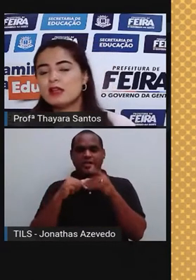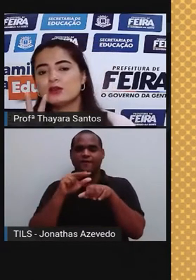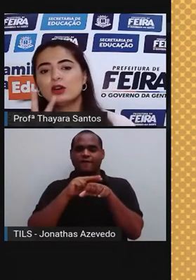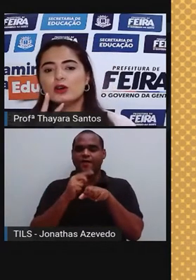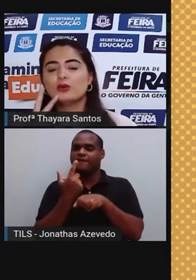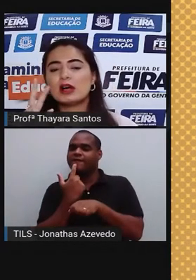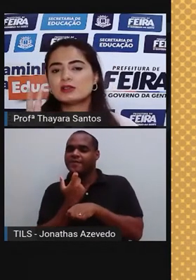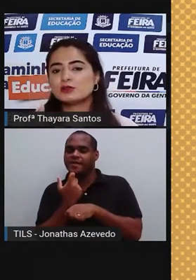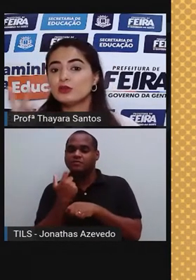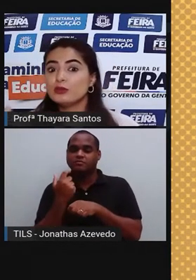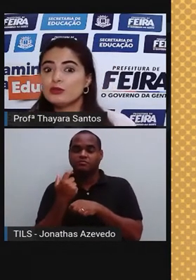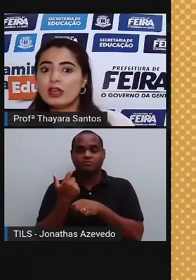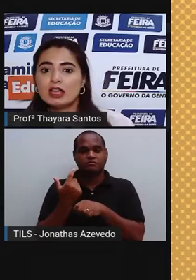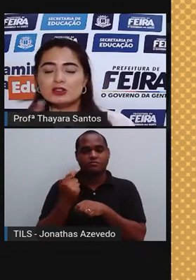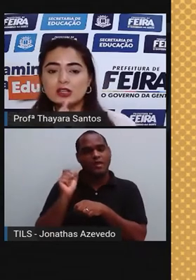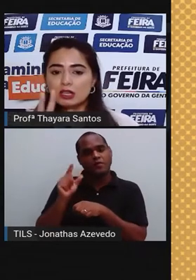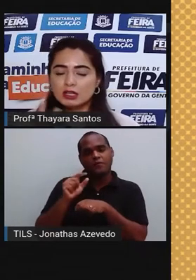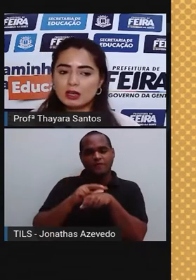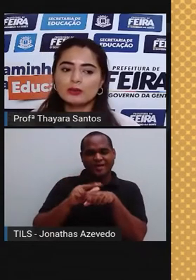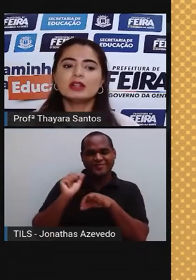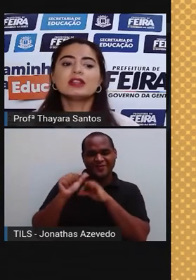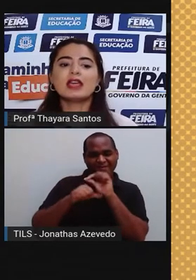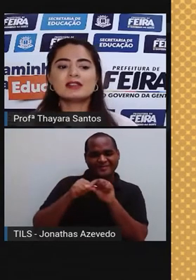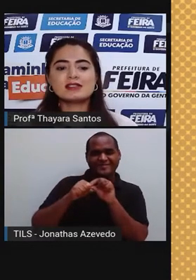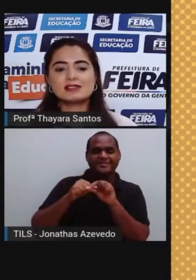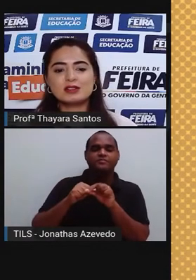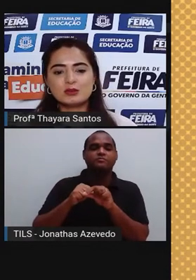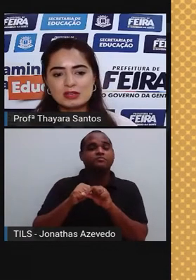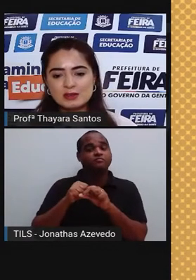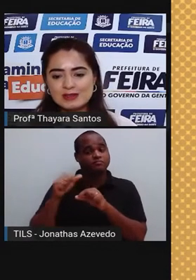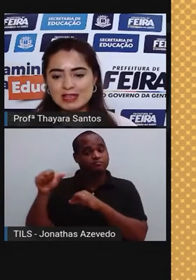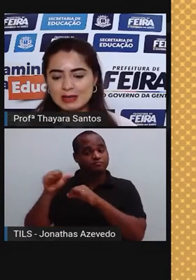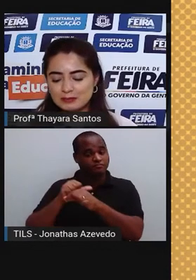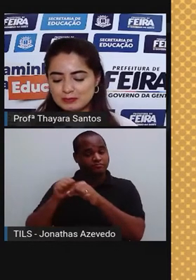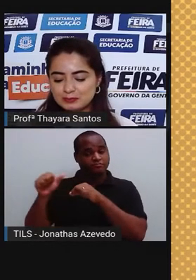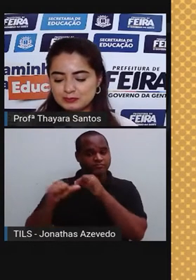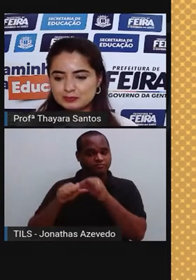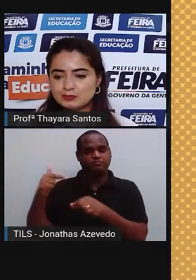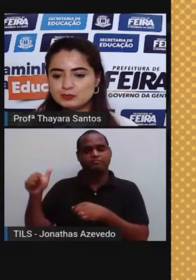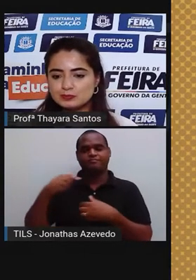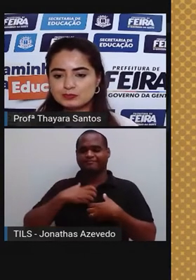vermelho, o azul, verde. Então, tem essas situações aí.